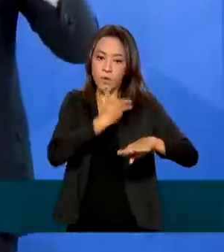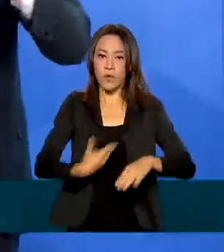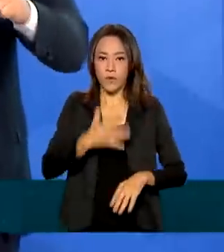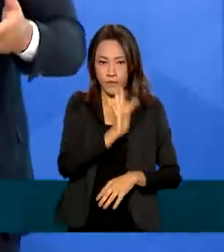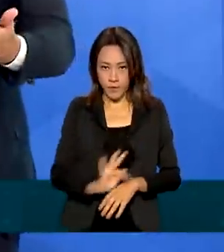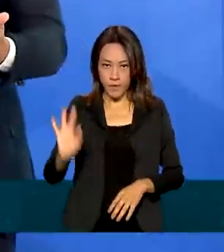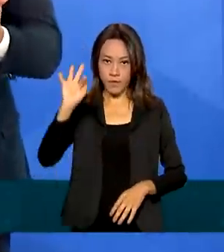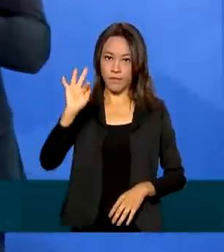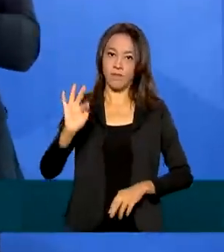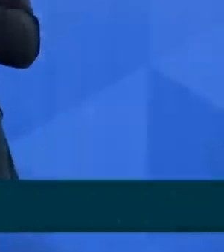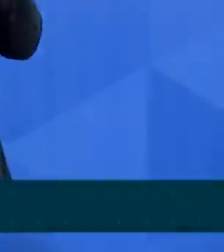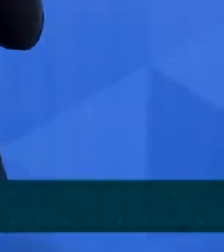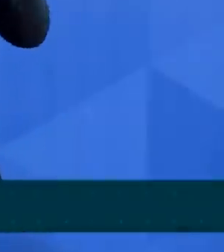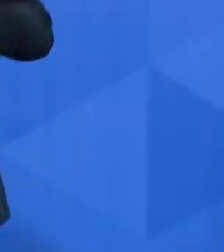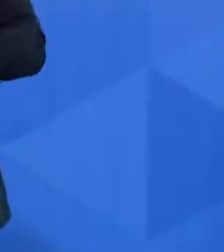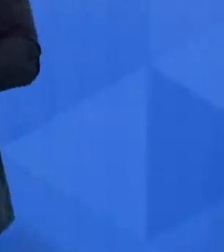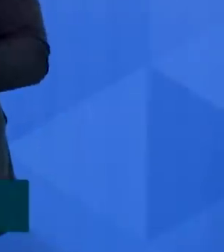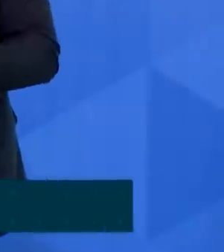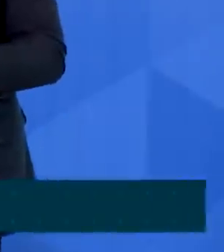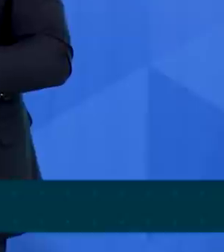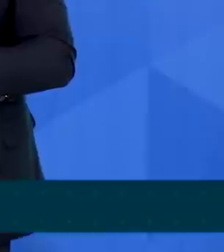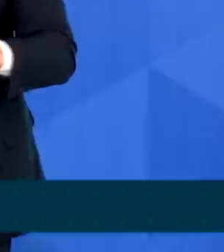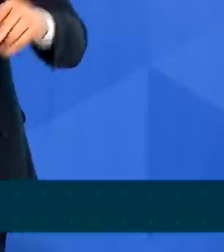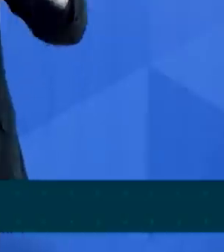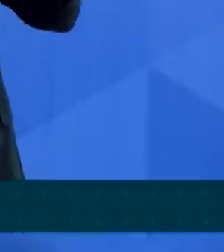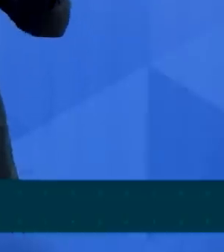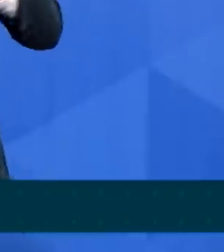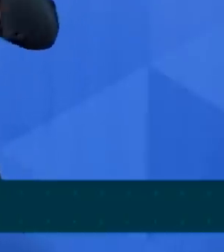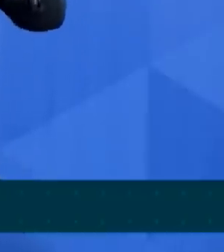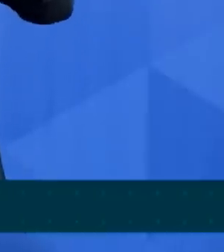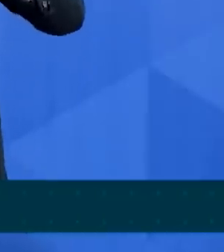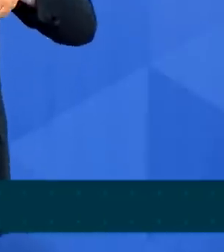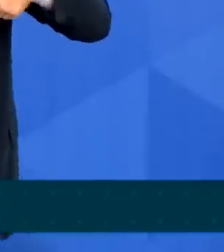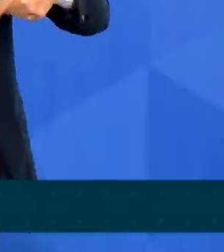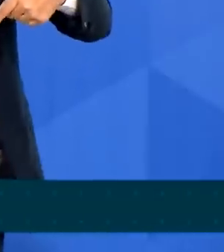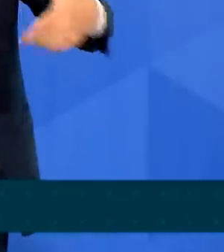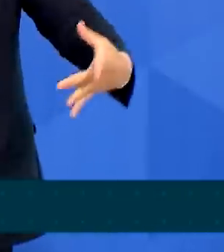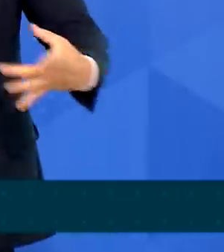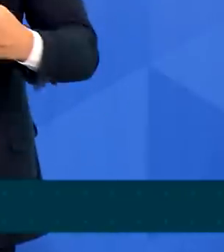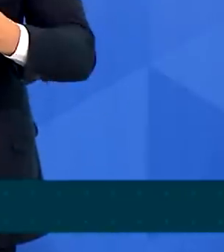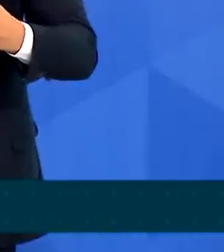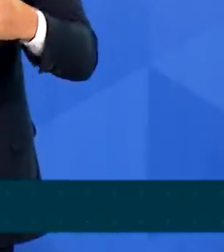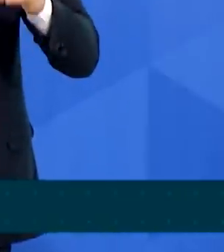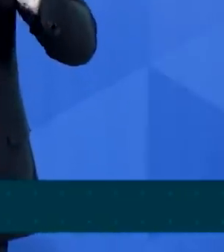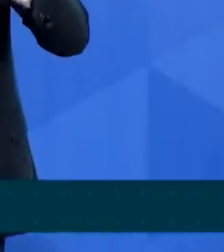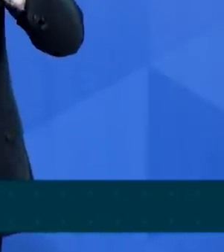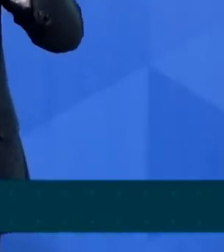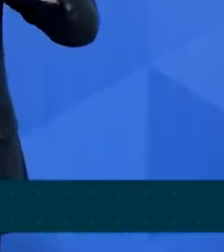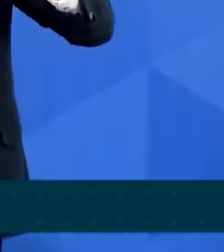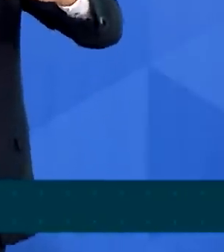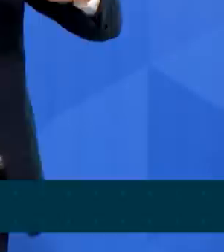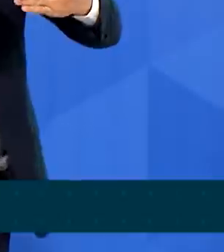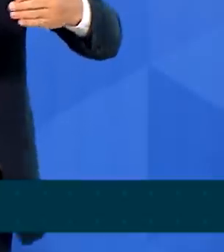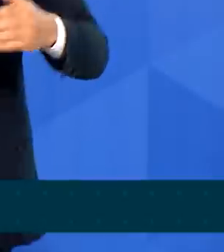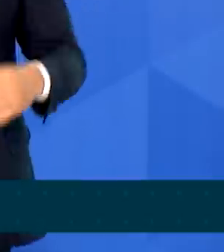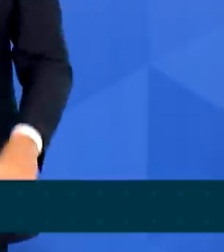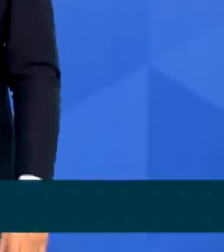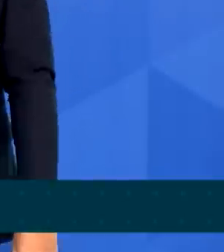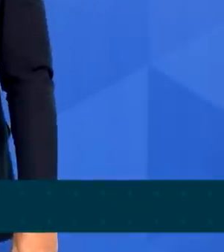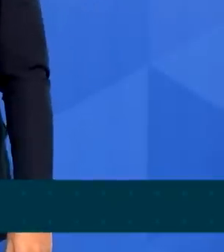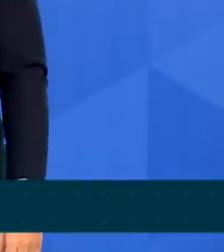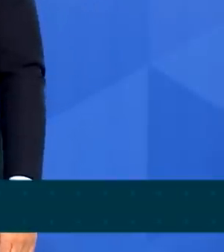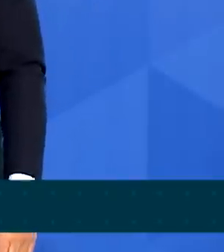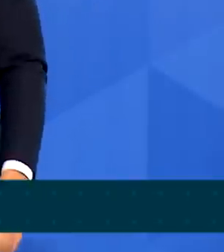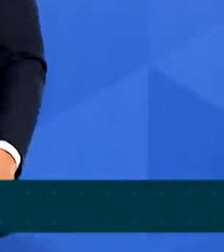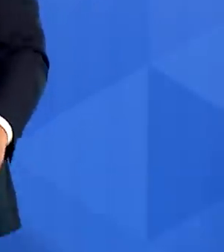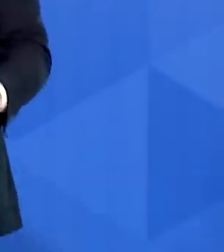Isso permite a realização de operações integradas, com destaque para as operações Ágata, do Ministério da